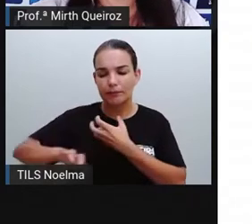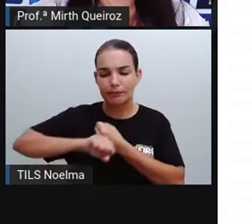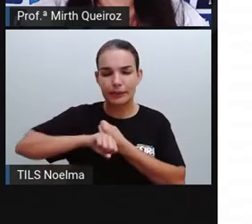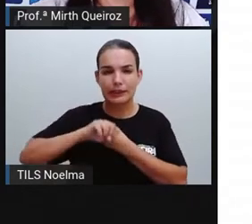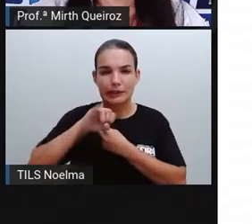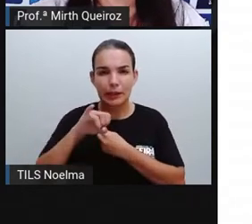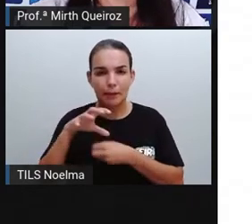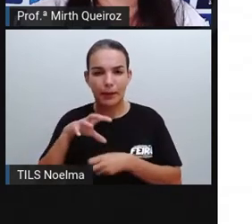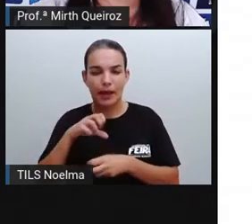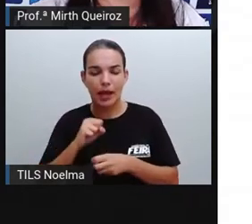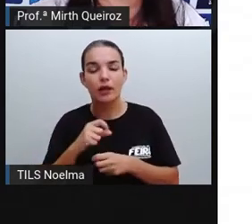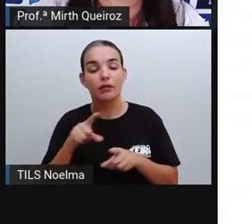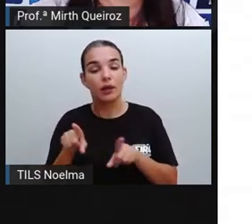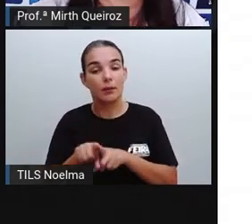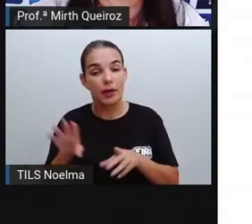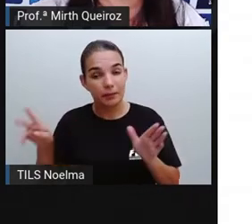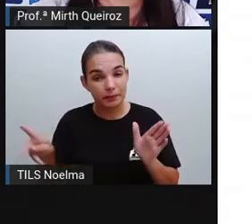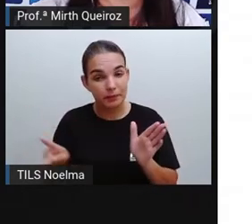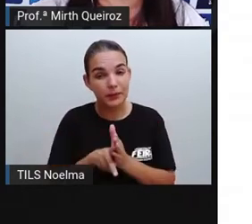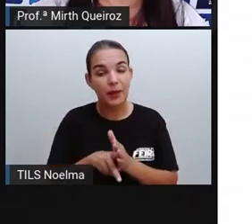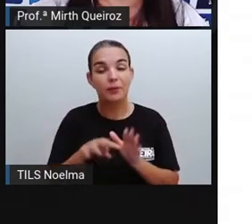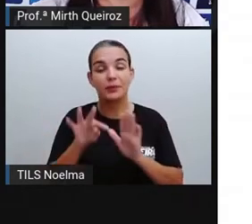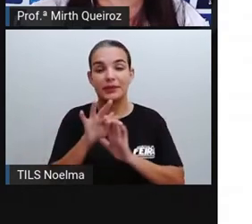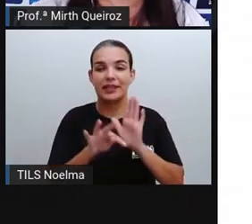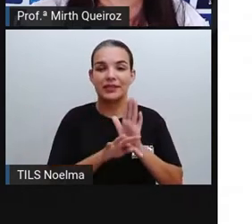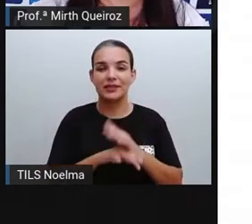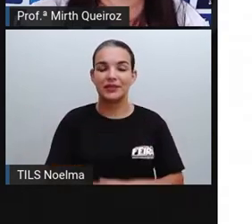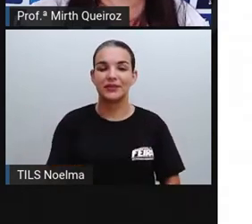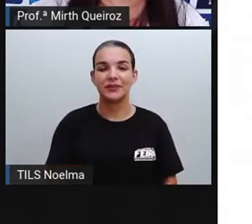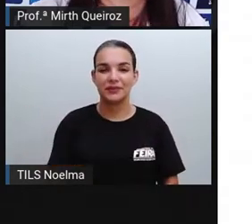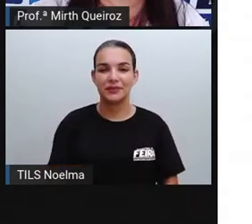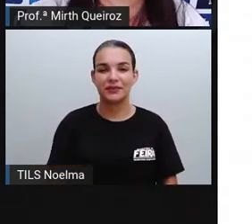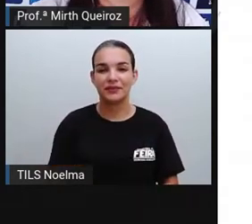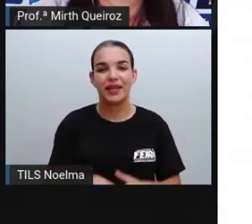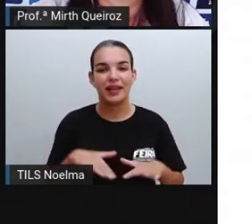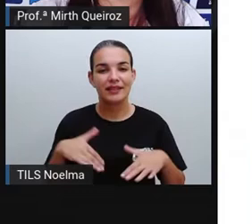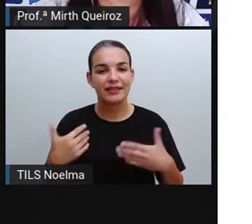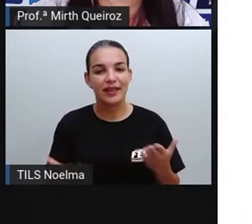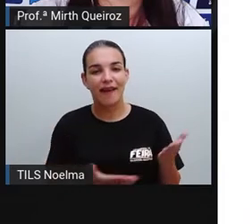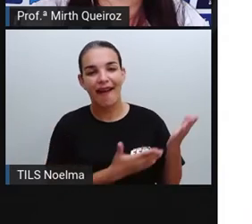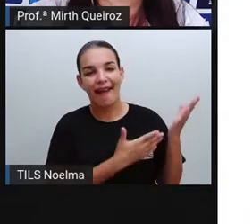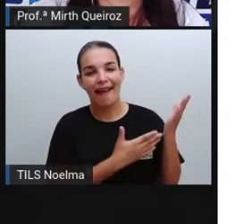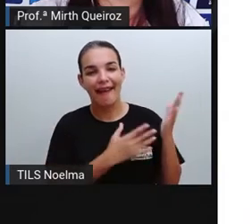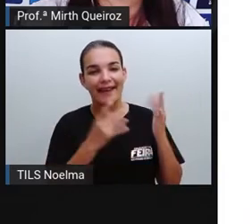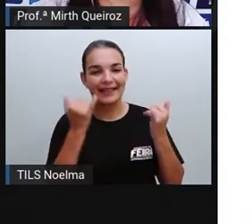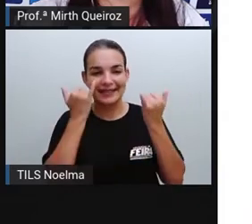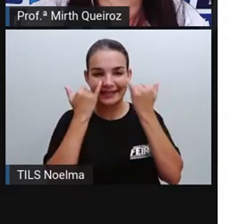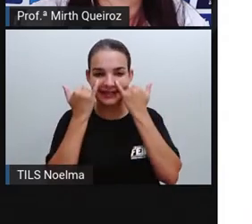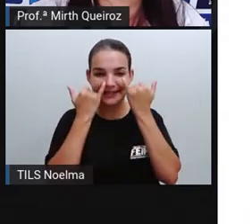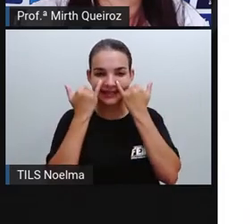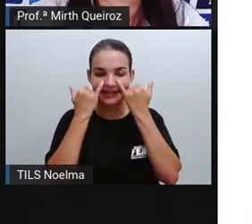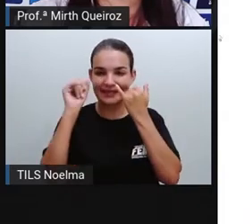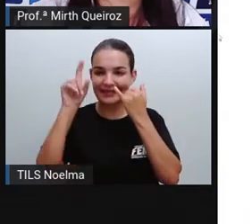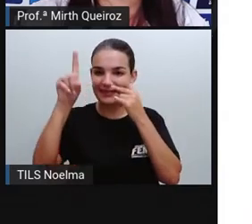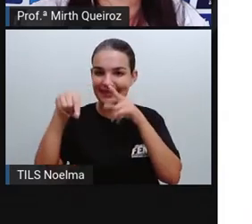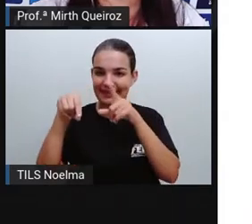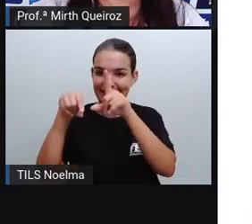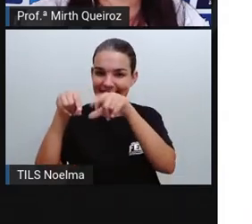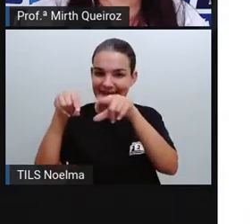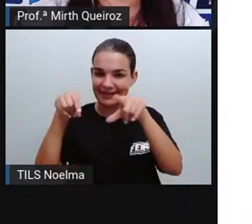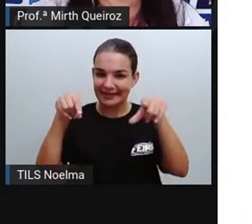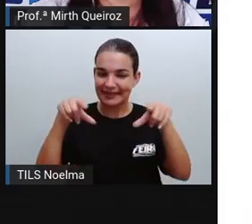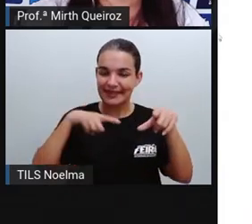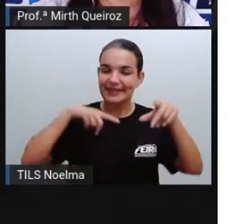Fazem parte também aí desse texto, certo? E no infográfico a gente tem, além dos nomes das regiões, o